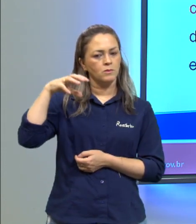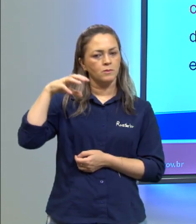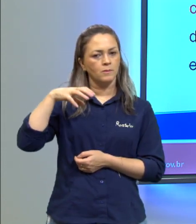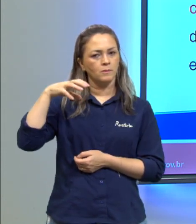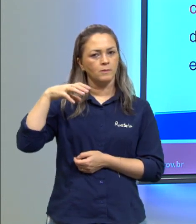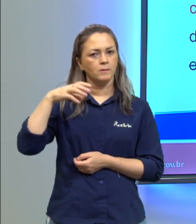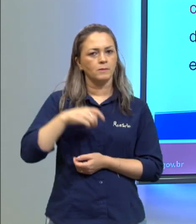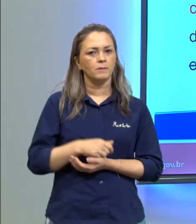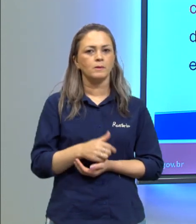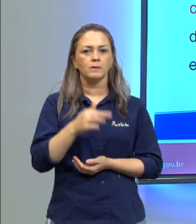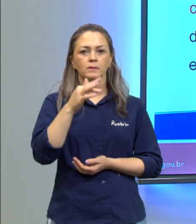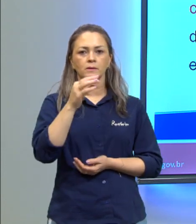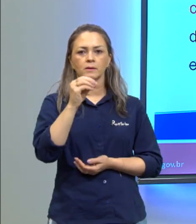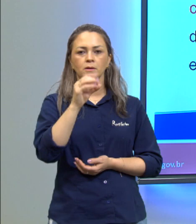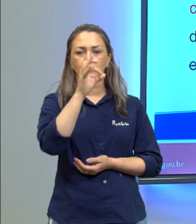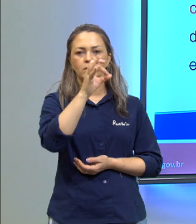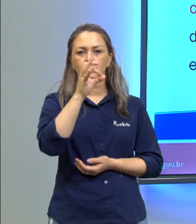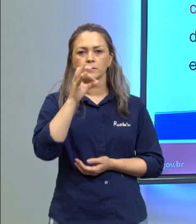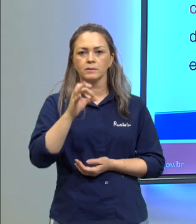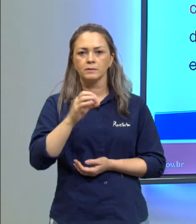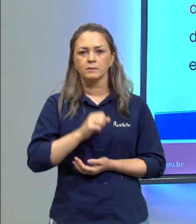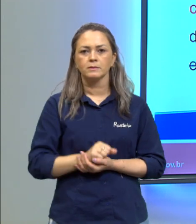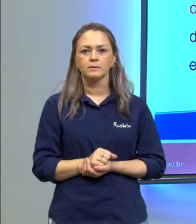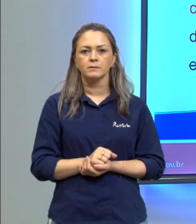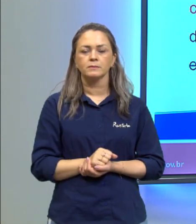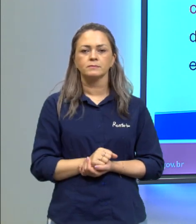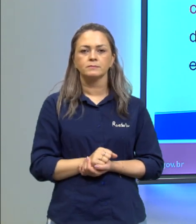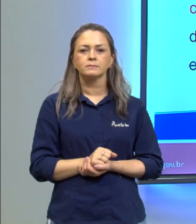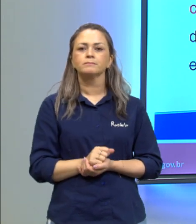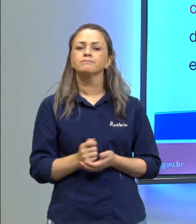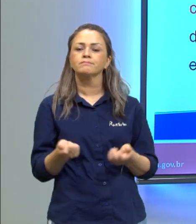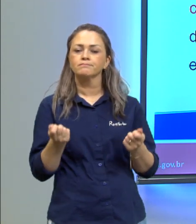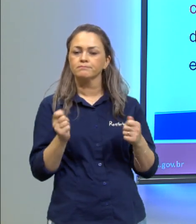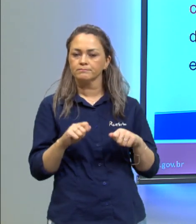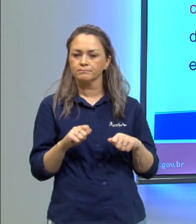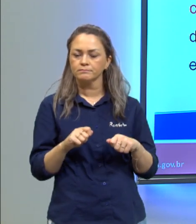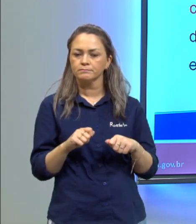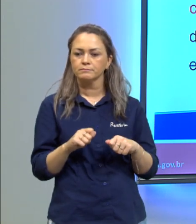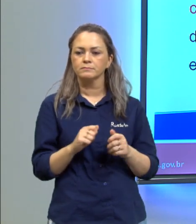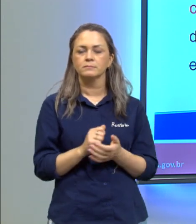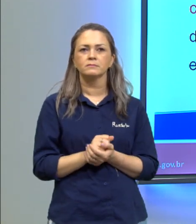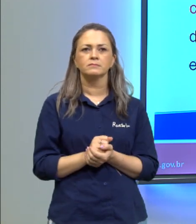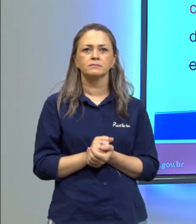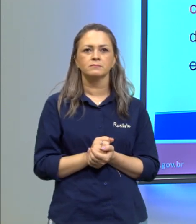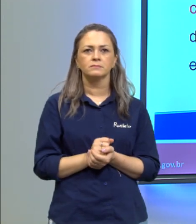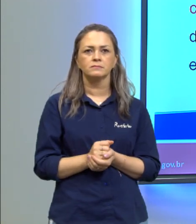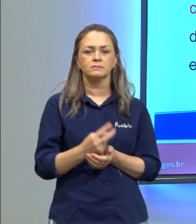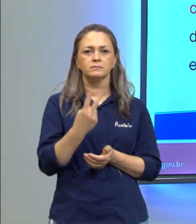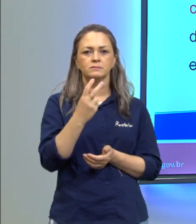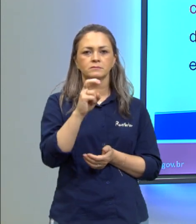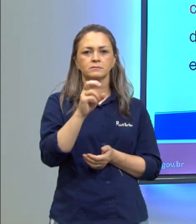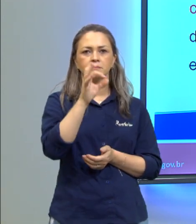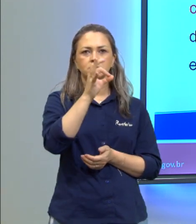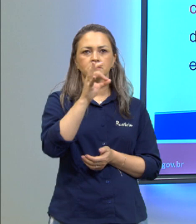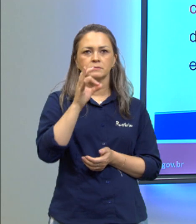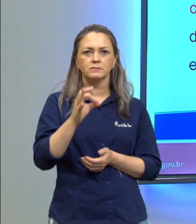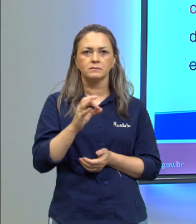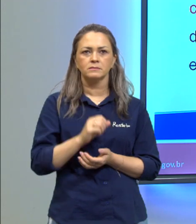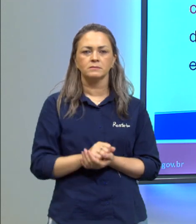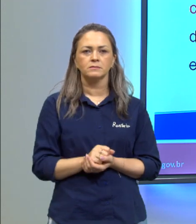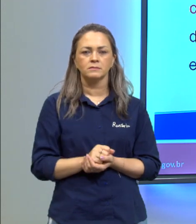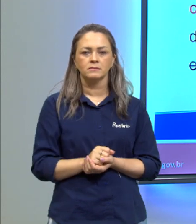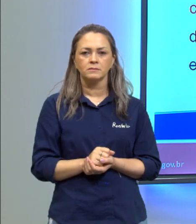ainda tenha 70% de chance de não chover e 25% de